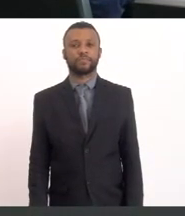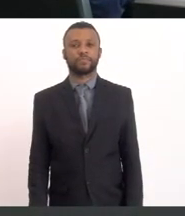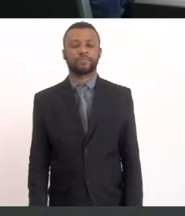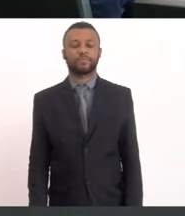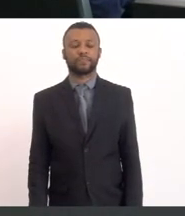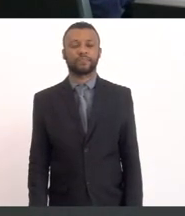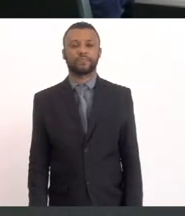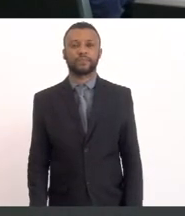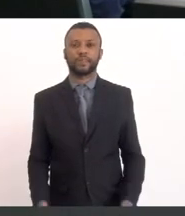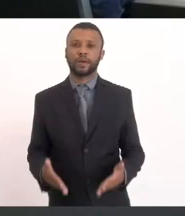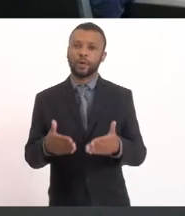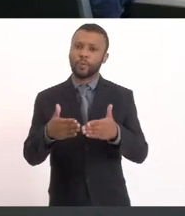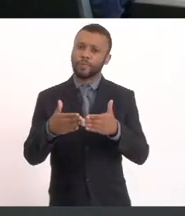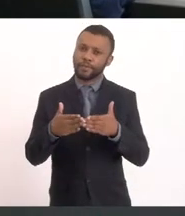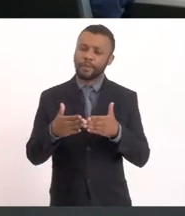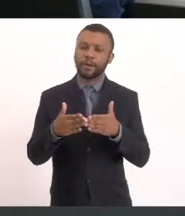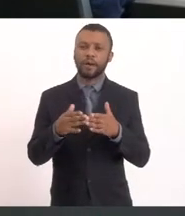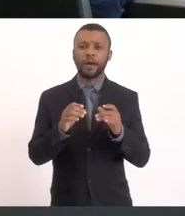TV Alerja